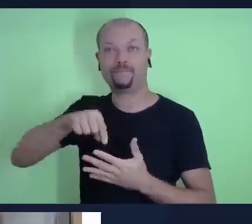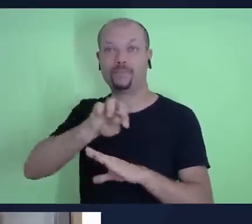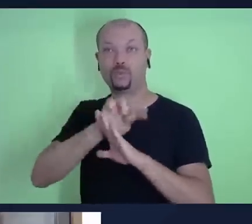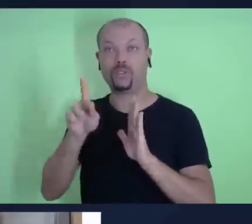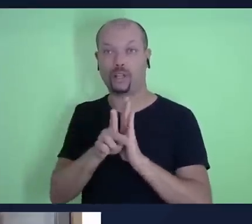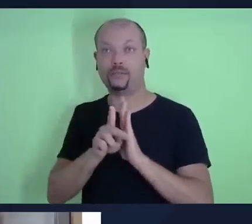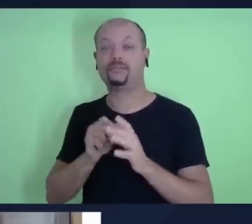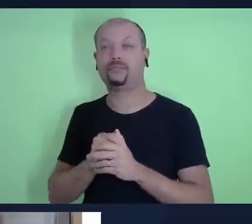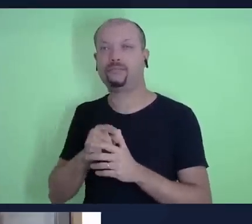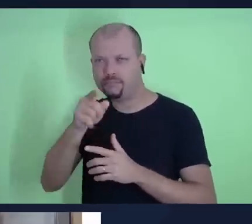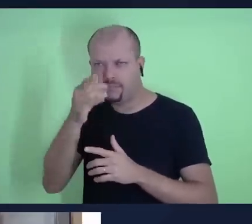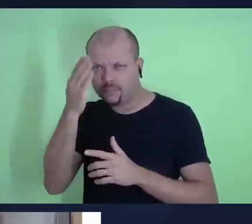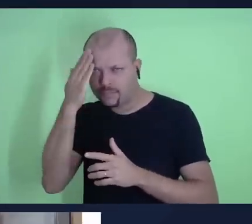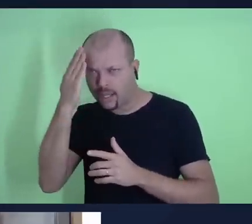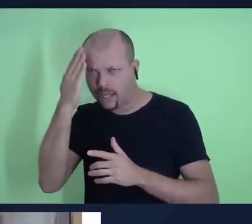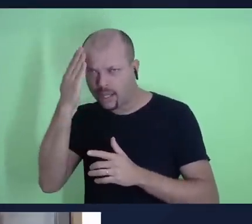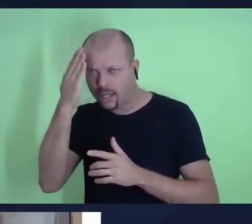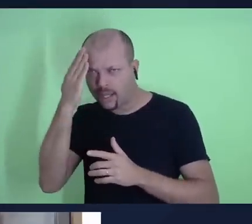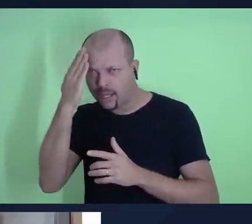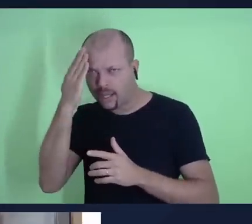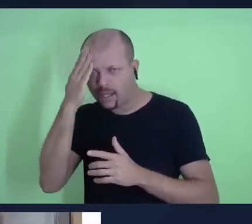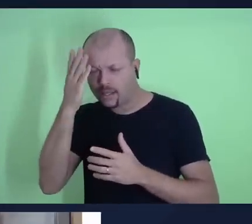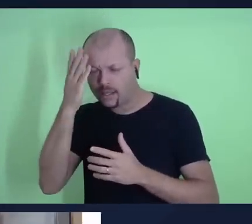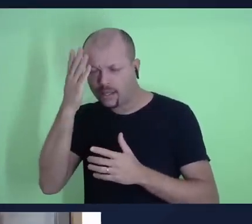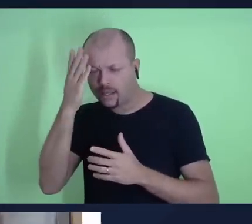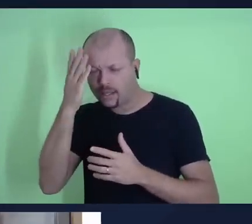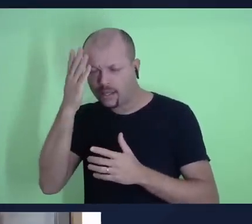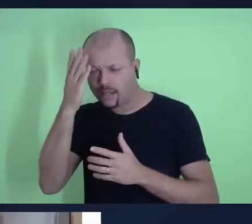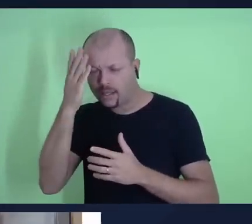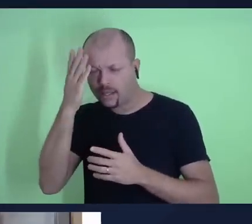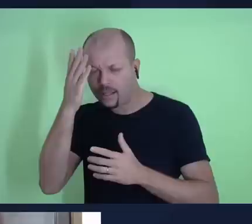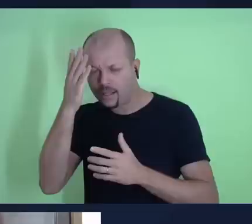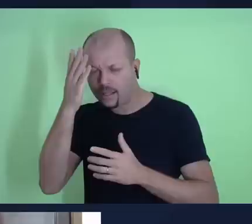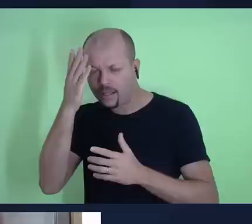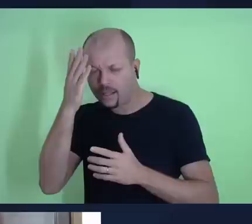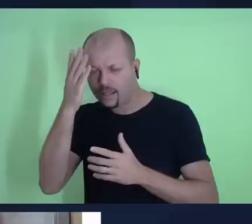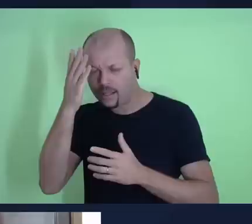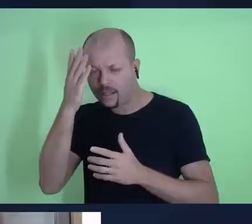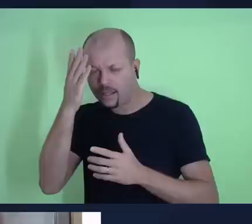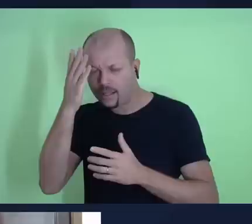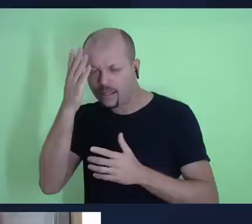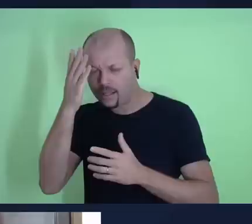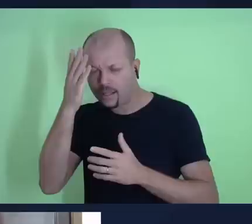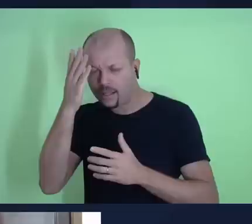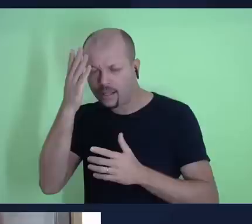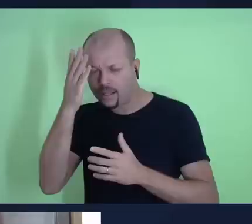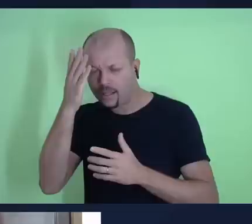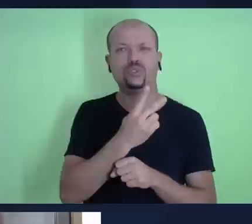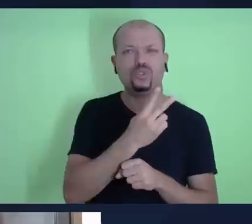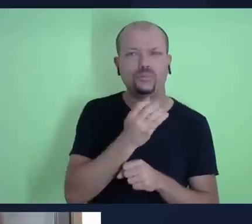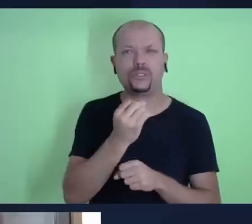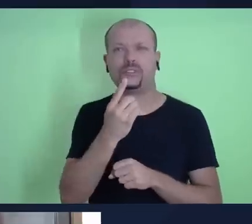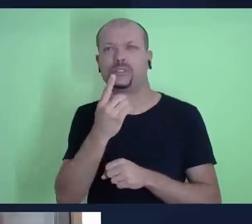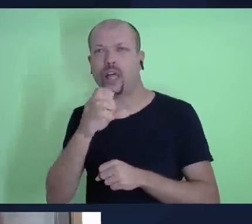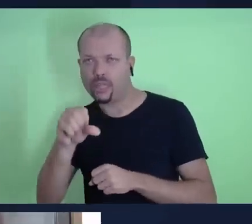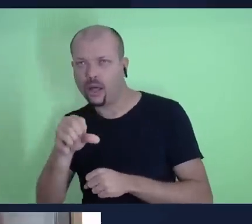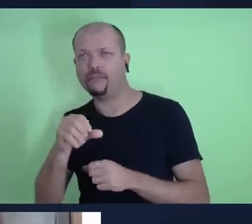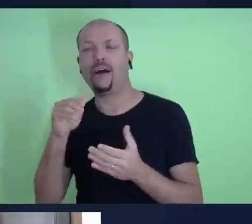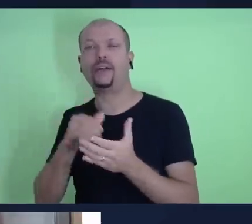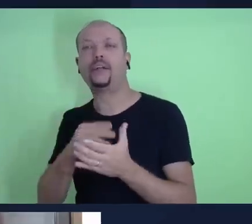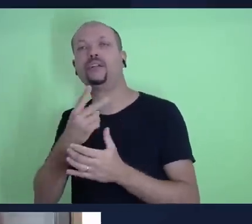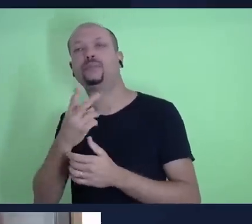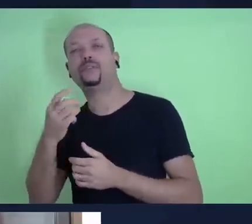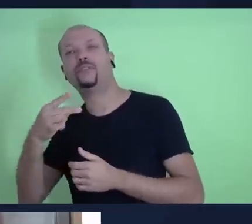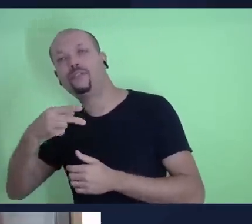Você sabe, nós ficamos ali por quatro anos, de 2019 a 2022, liderando esse ministério, e a igreja, ela é